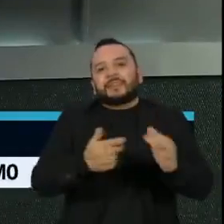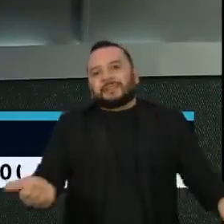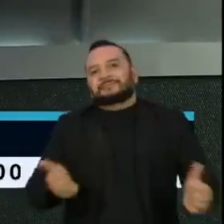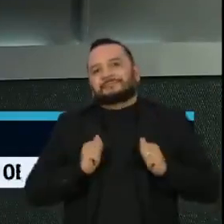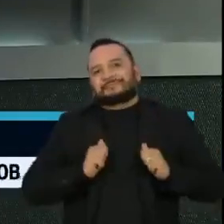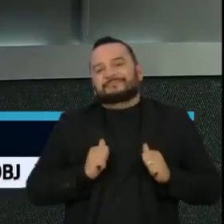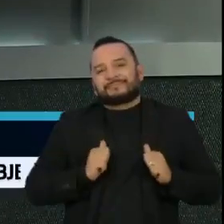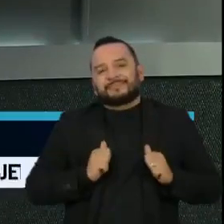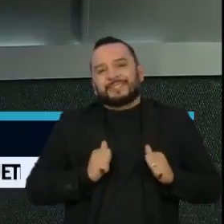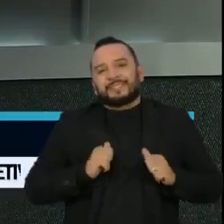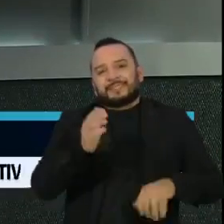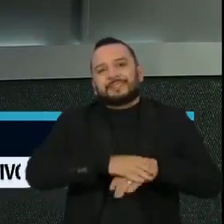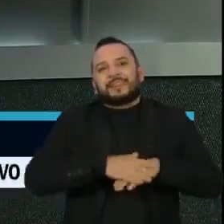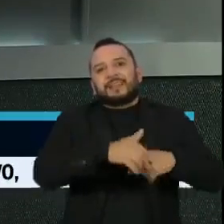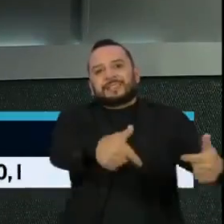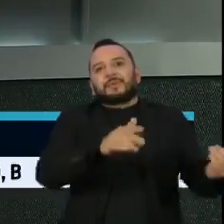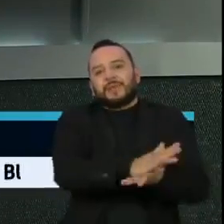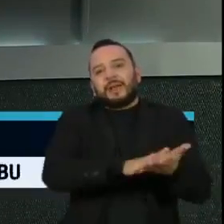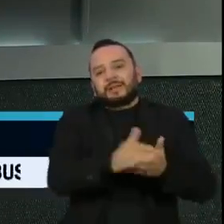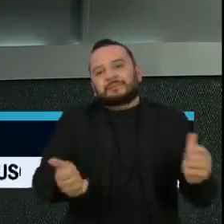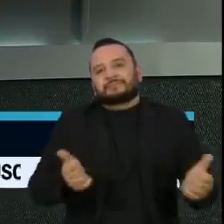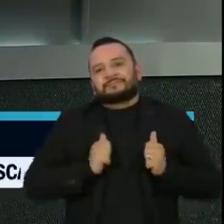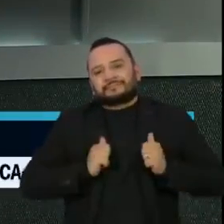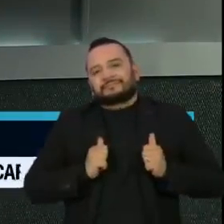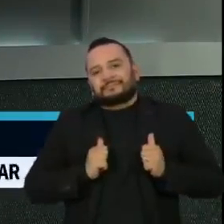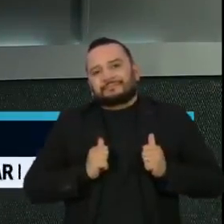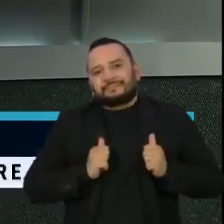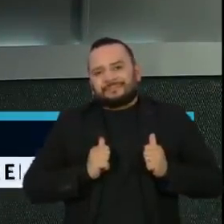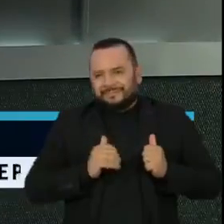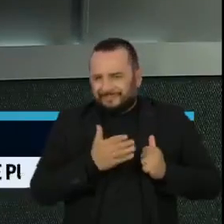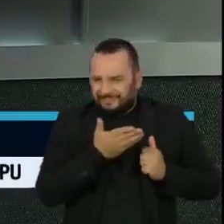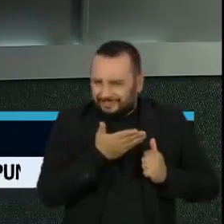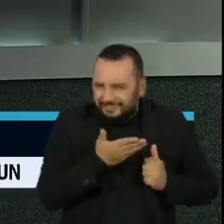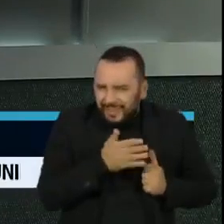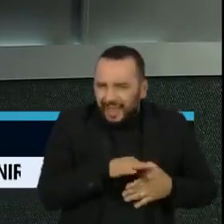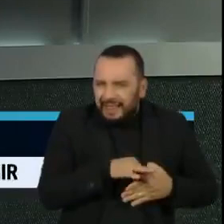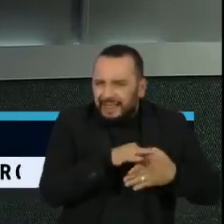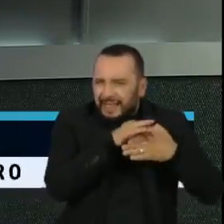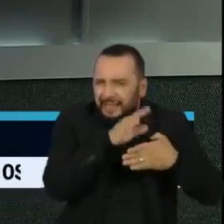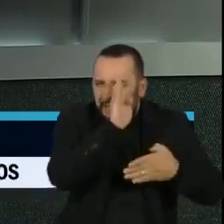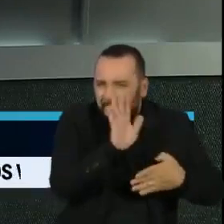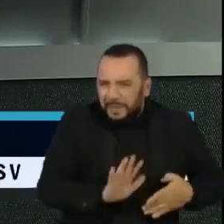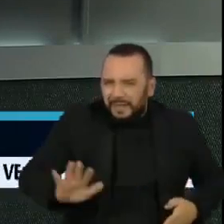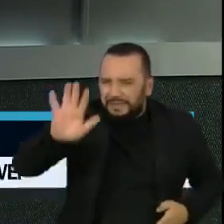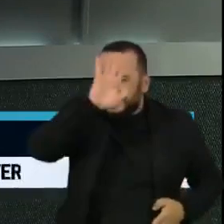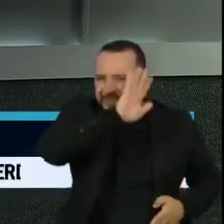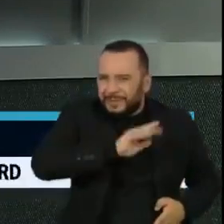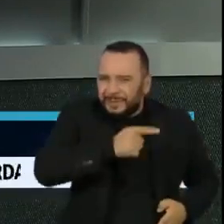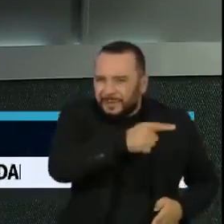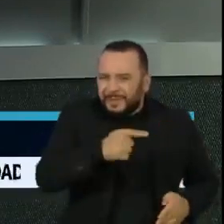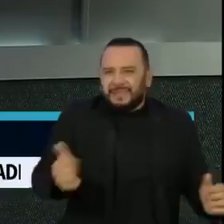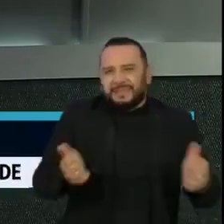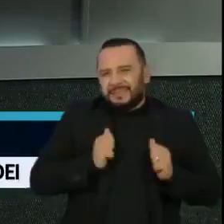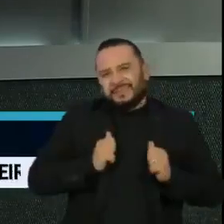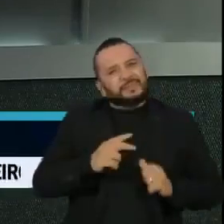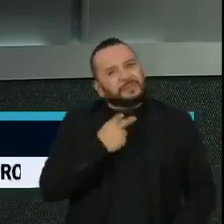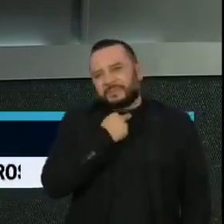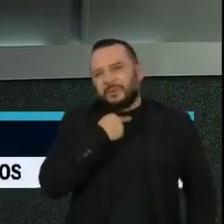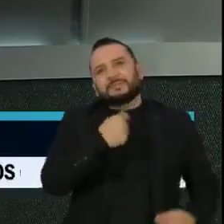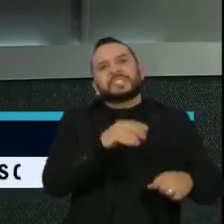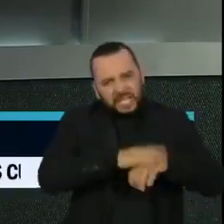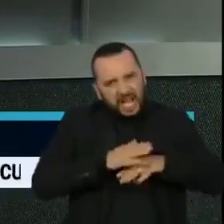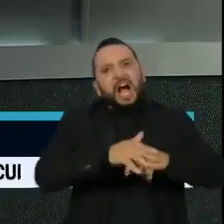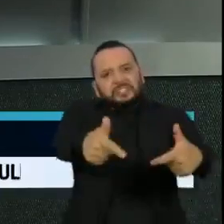É a mesma coisa, você se omite. E um gestor público, um líder público não pode se omitir, ele tem que ter, ele tem que